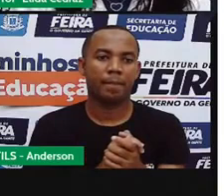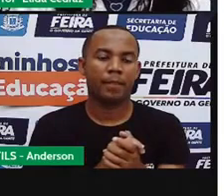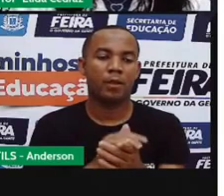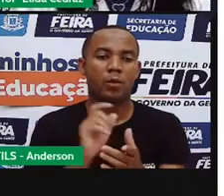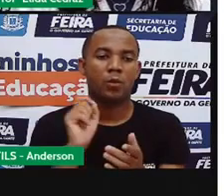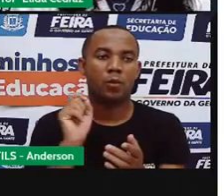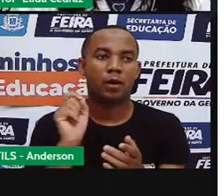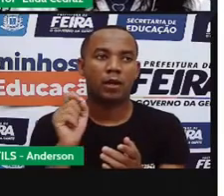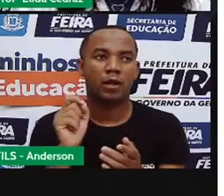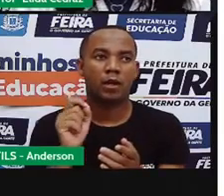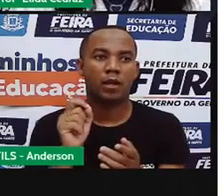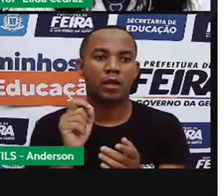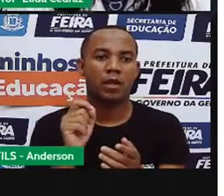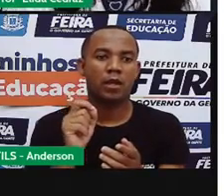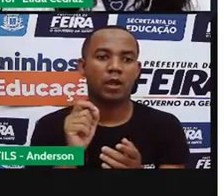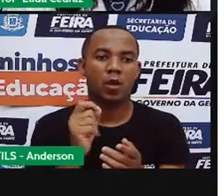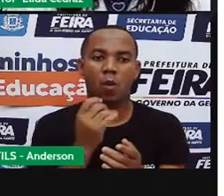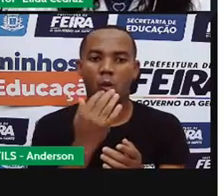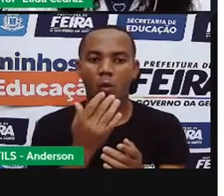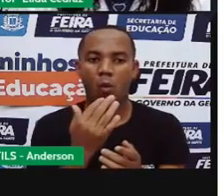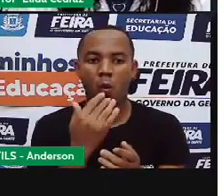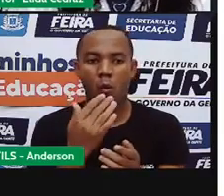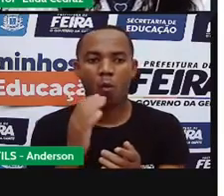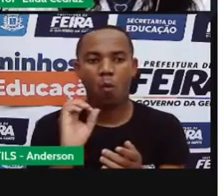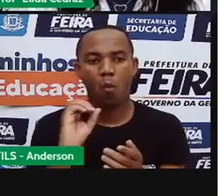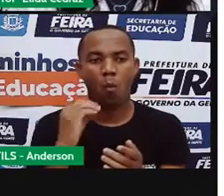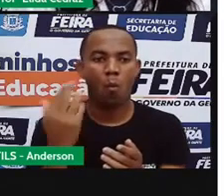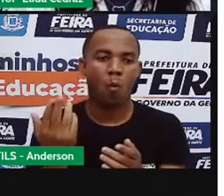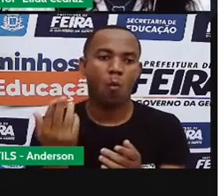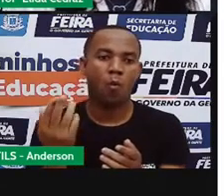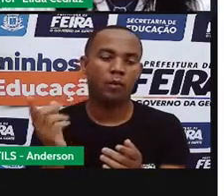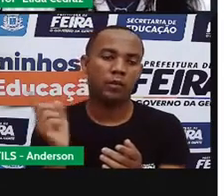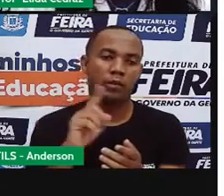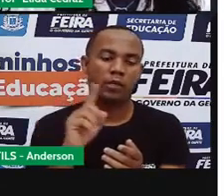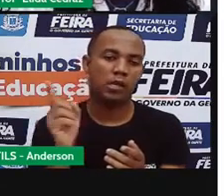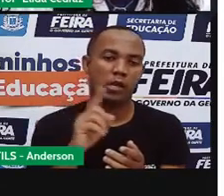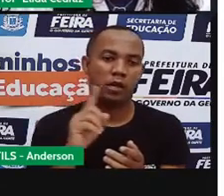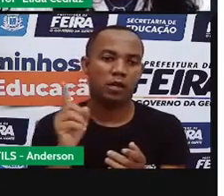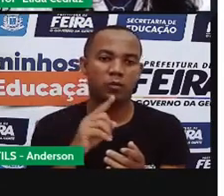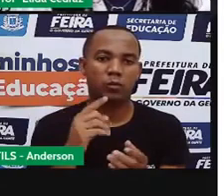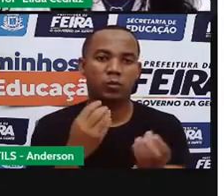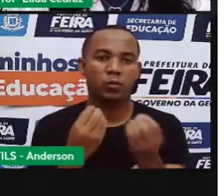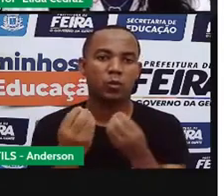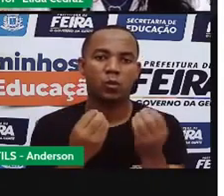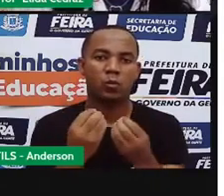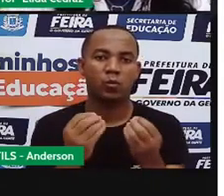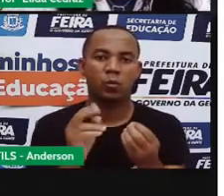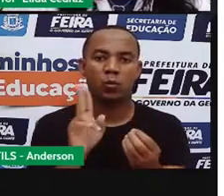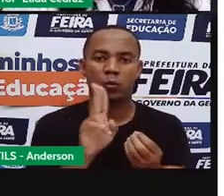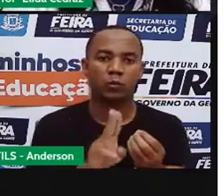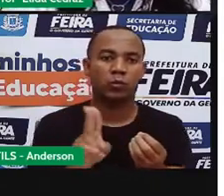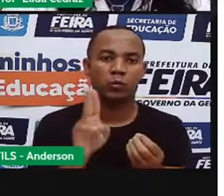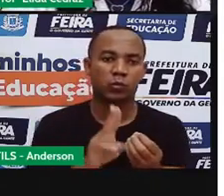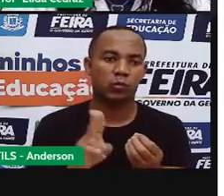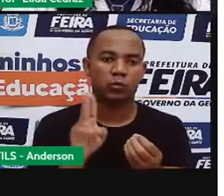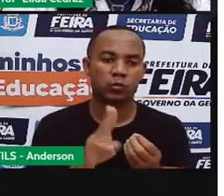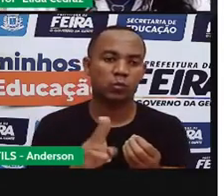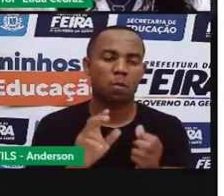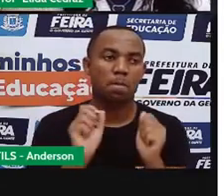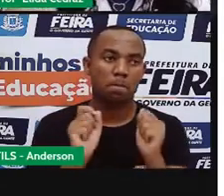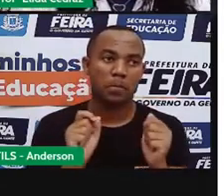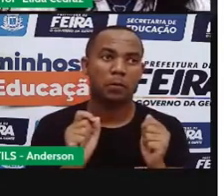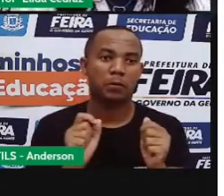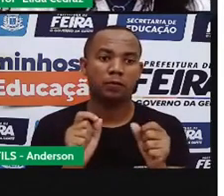receber cor ou não, dependendo da função que esse objeto que vai ser